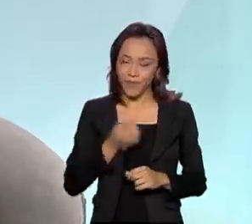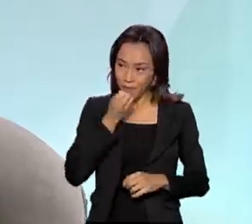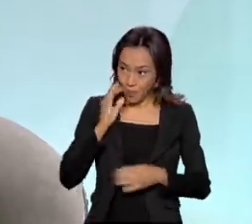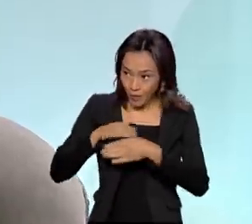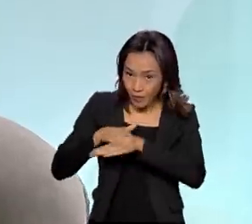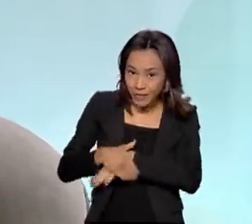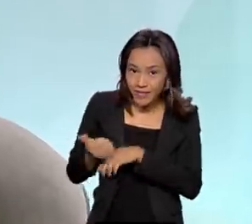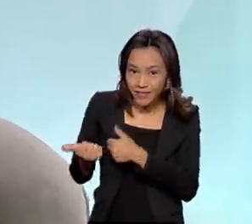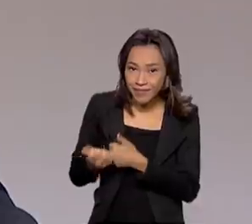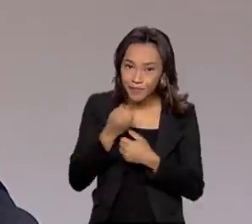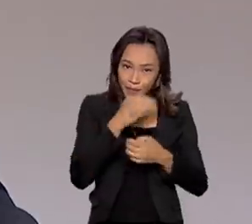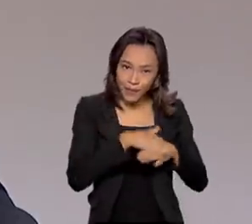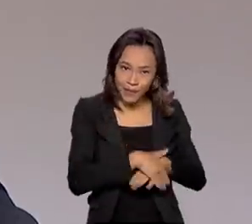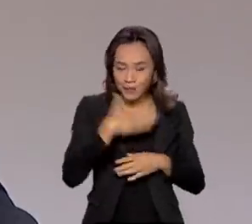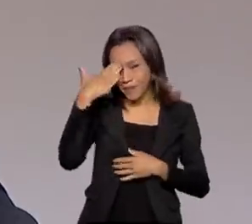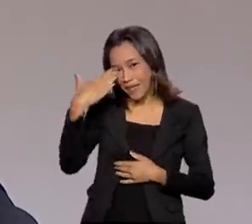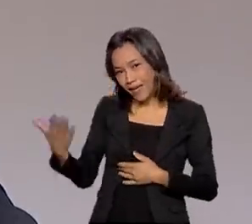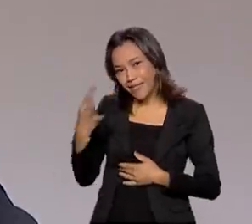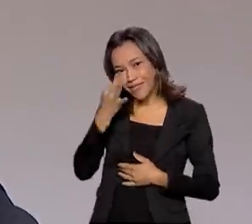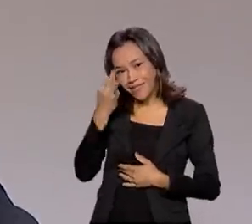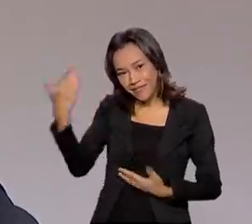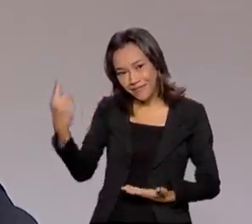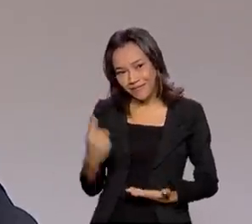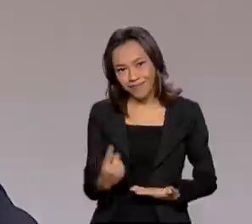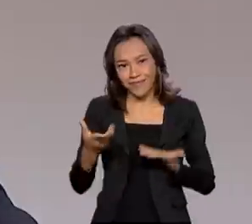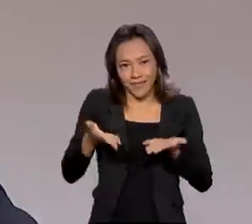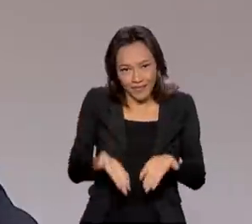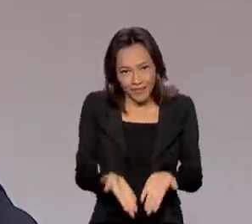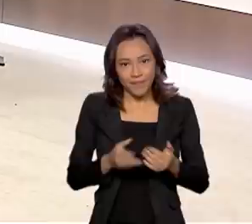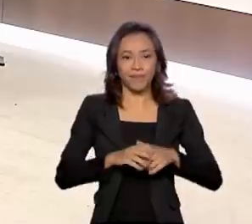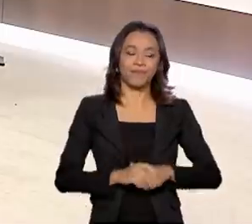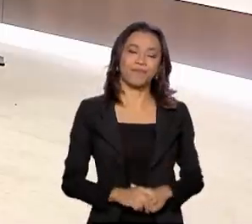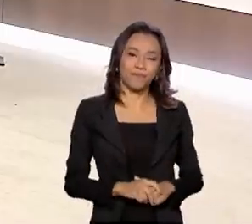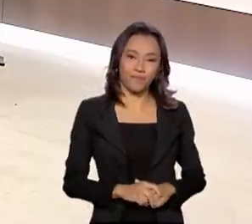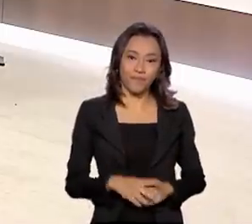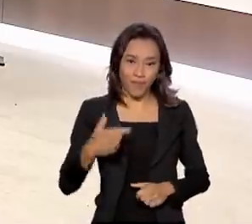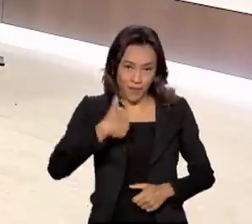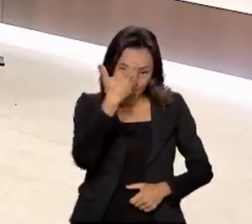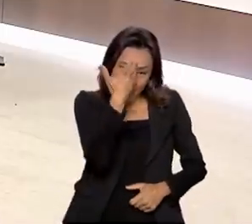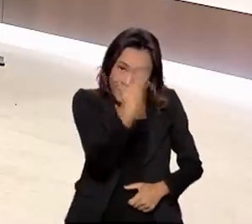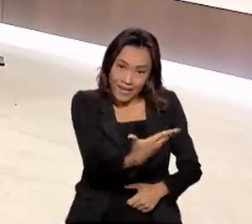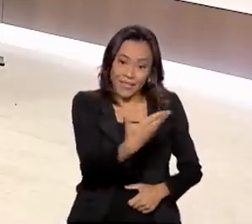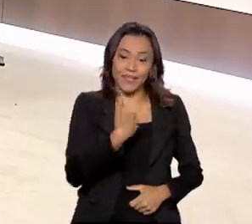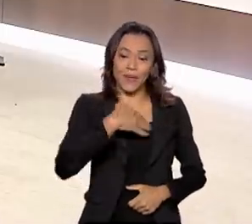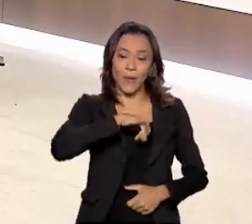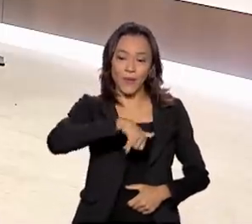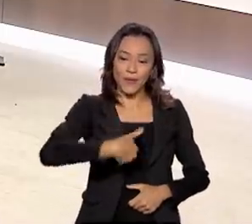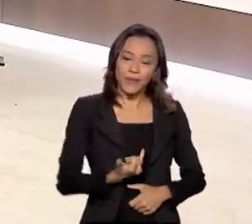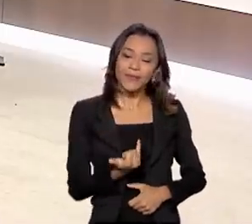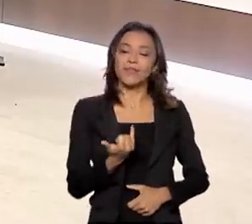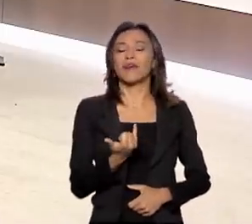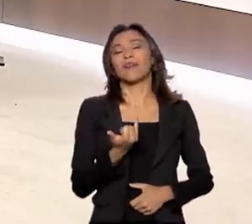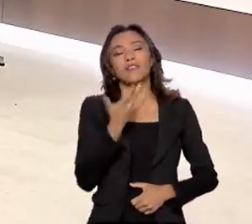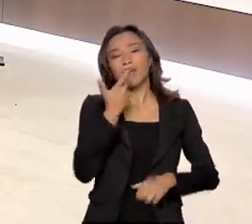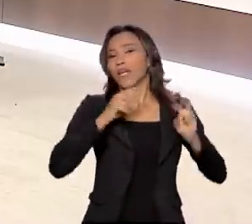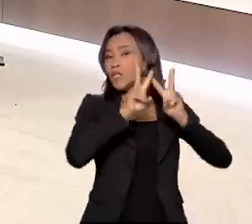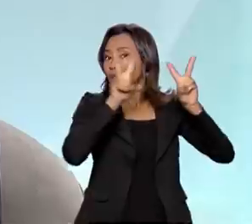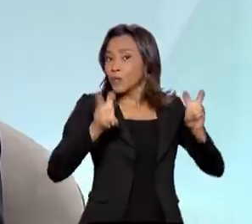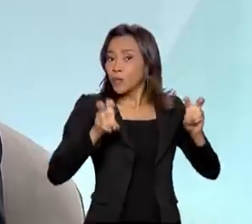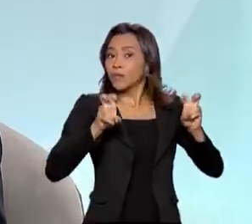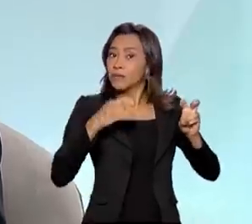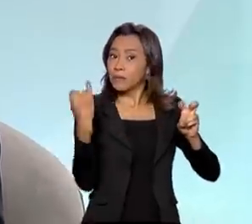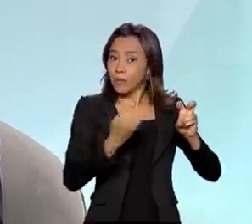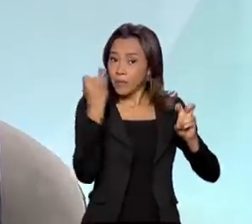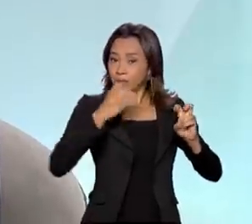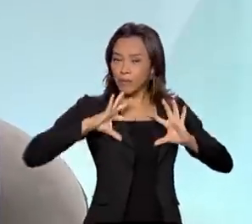Boa noite, Paulo. Muito obrigado pela participação aqui no Brasil em Pauta. Eu que agradeço a oportunidade de poder falhar sobre assuntos importantes